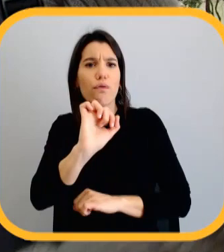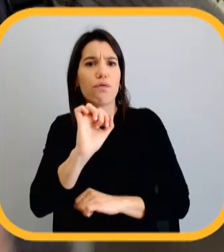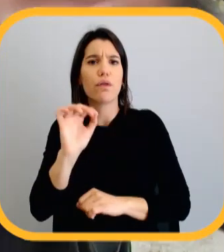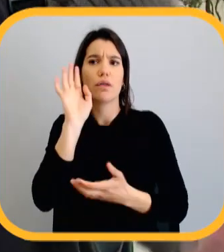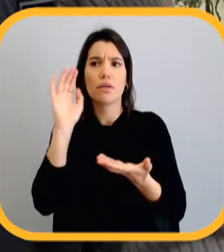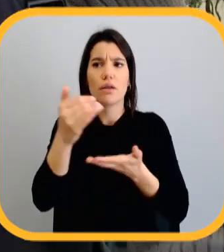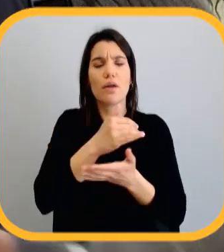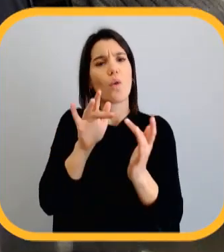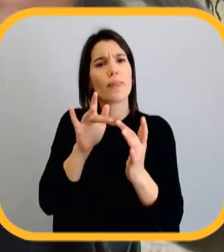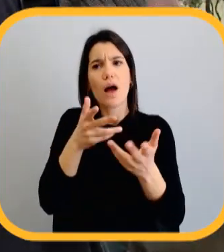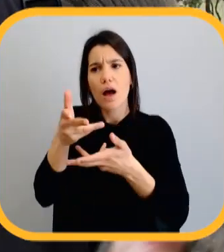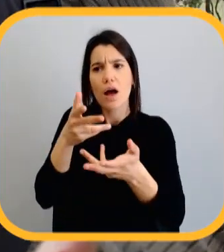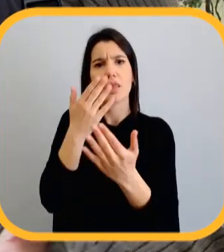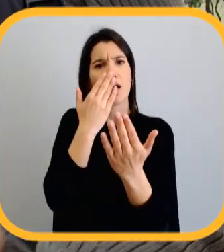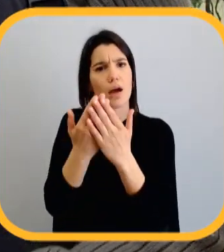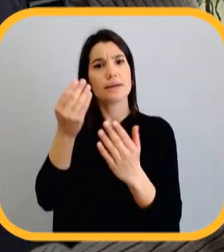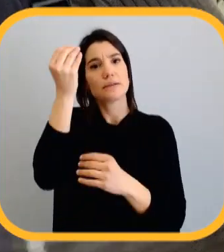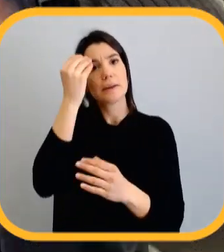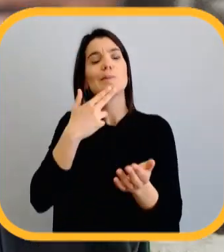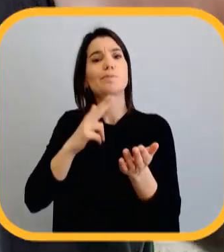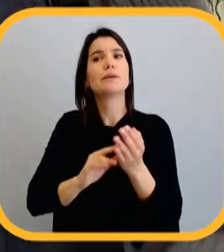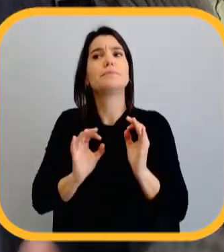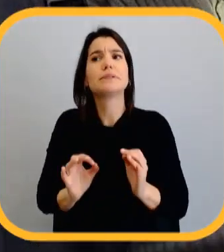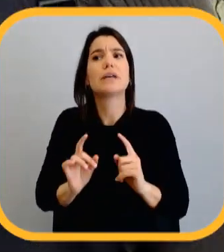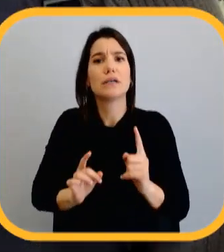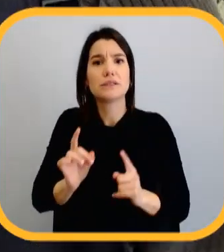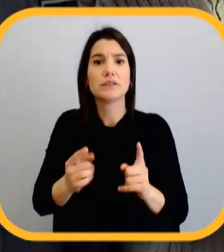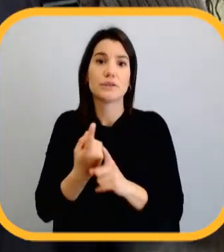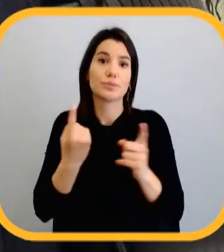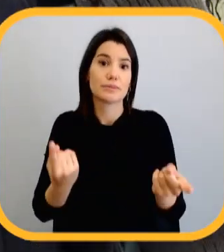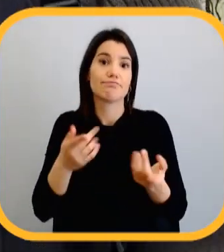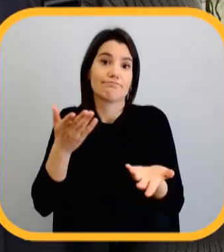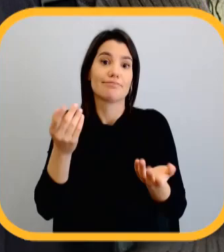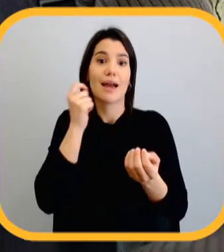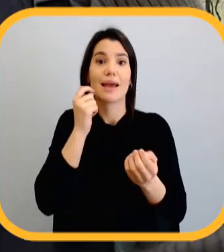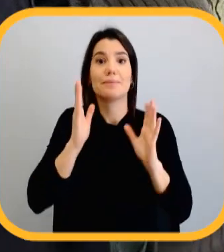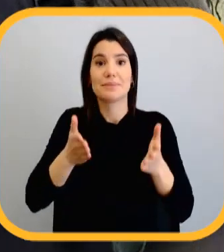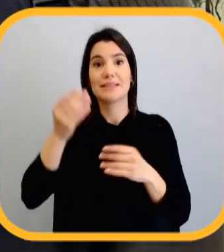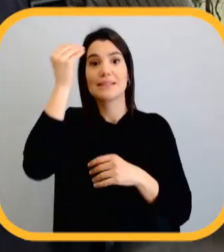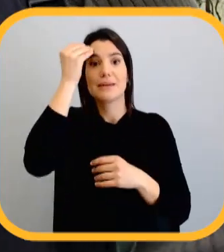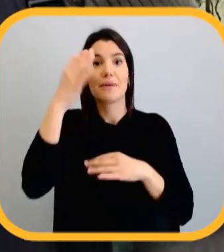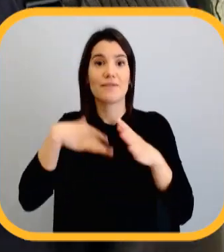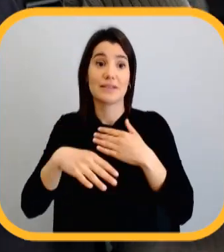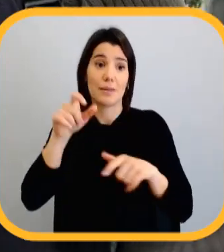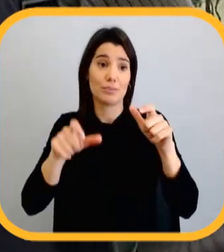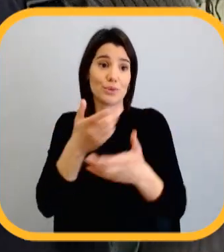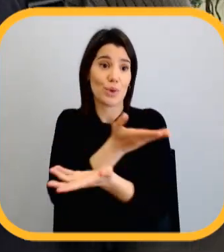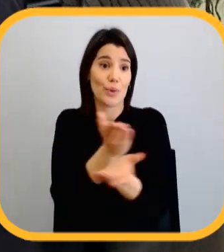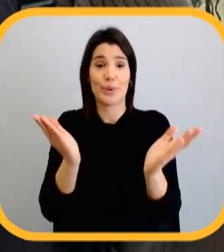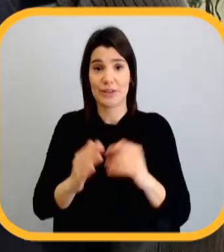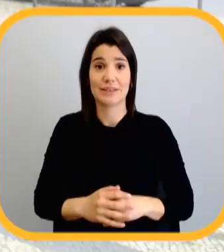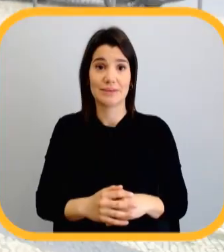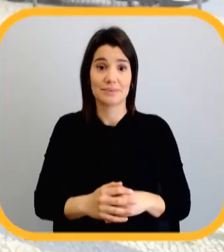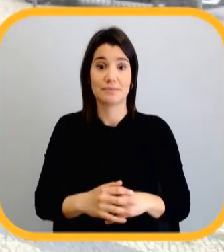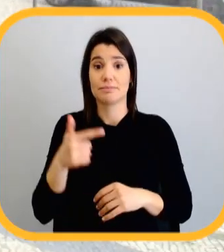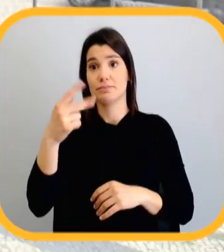acham, principalmente ter um contacto para conseguir perceber o que é que é realmente preciso fazer. Porque acho que quem sabe mais do que é que é preciso fazer é o